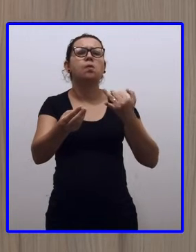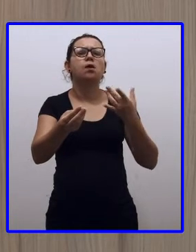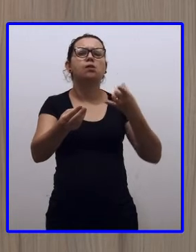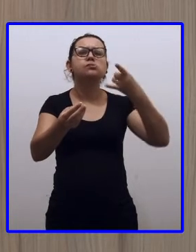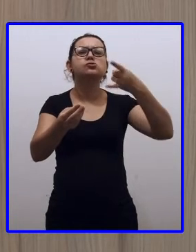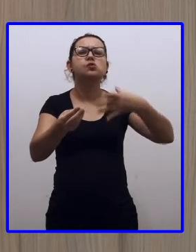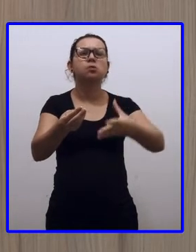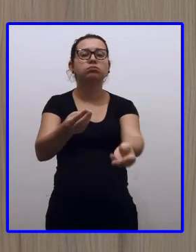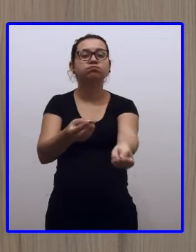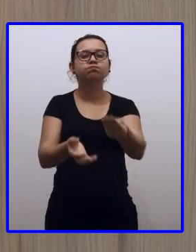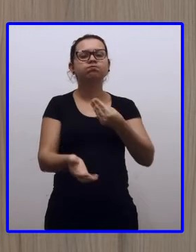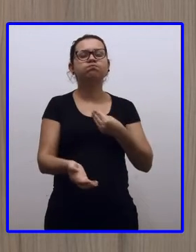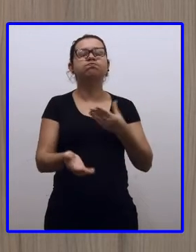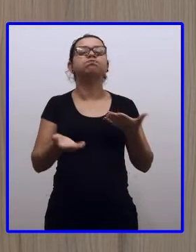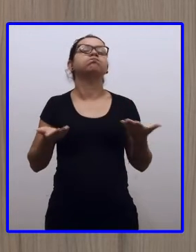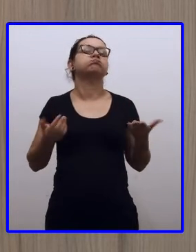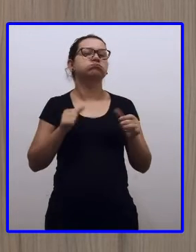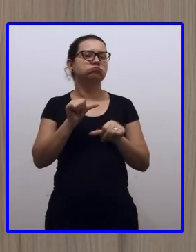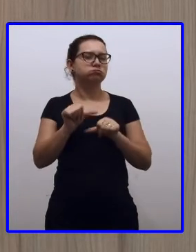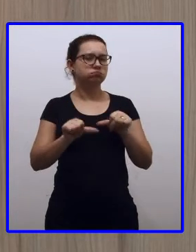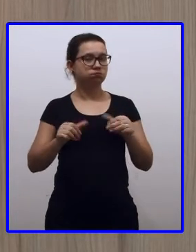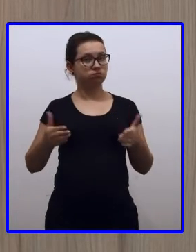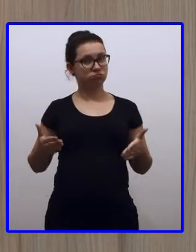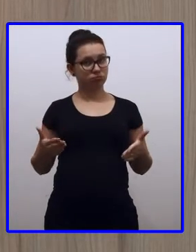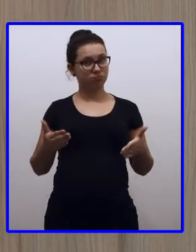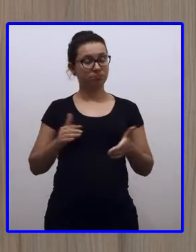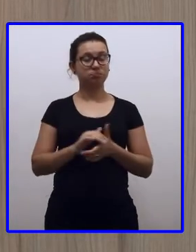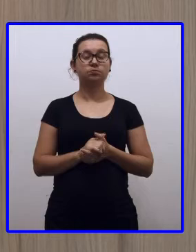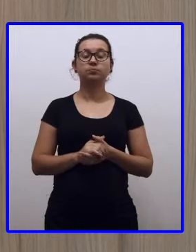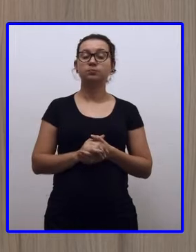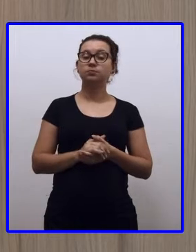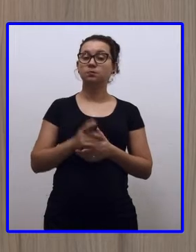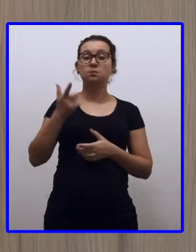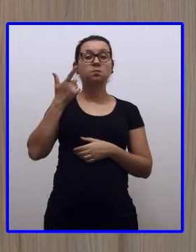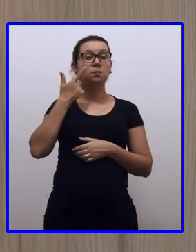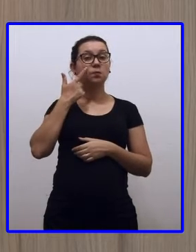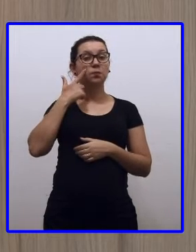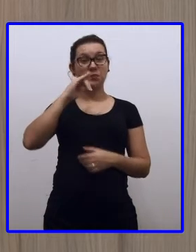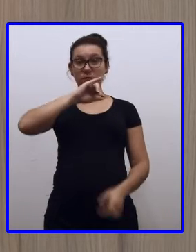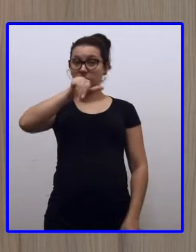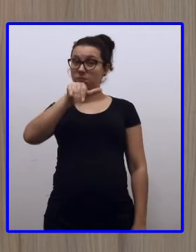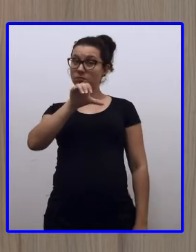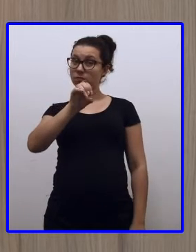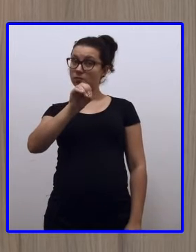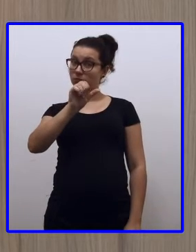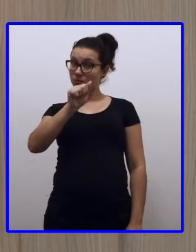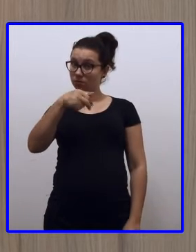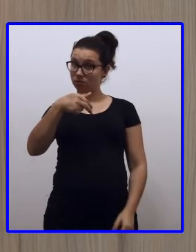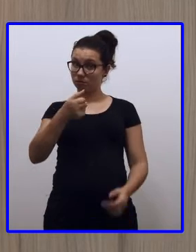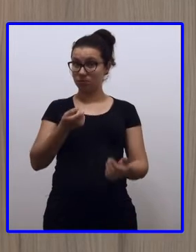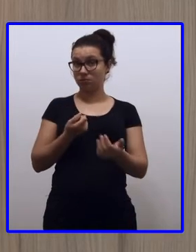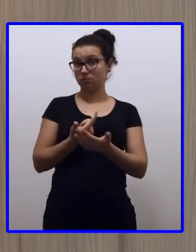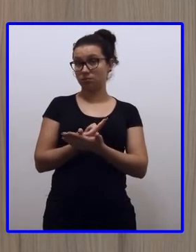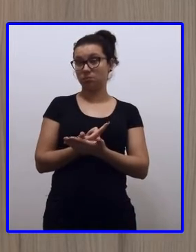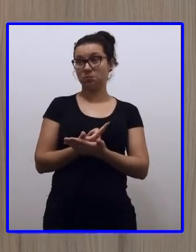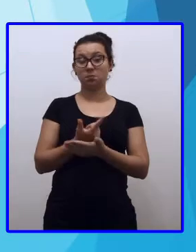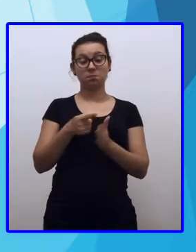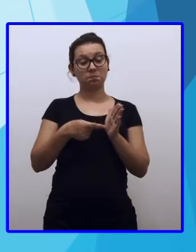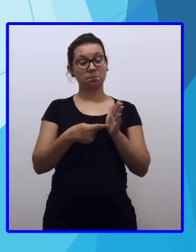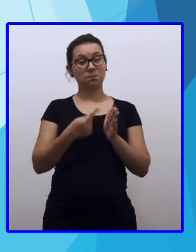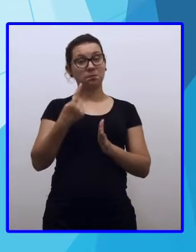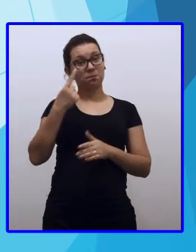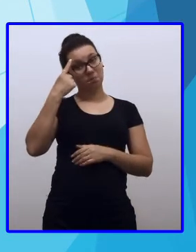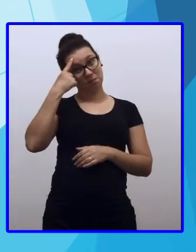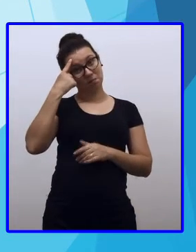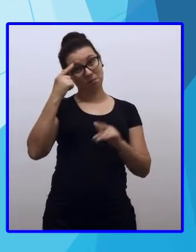a Joana fez uma compra e vai pagar. Primeiro, a coisa que nós temos que fazer é alinhar os